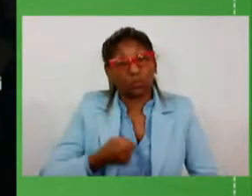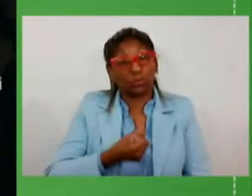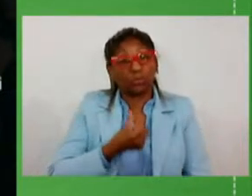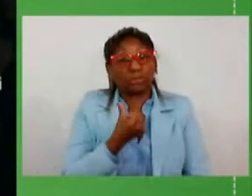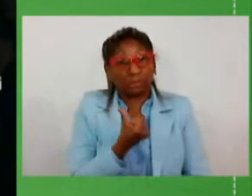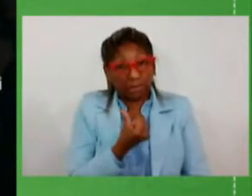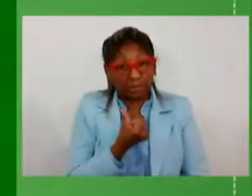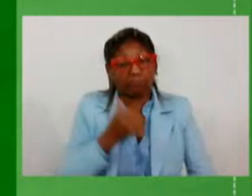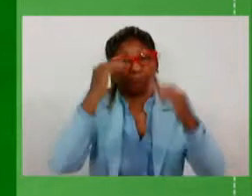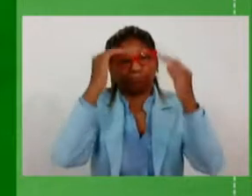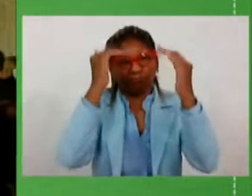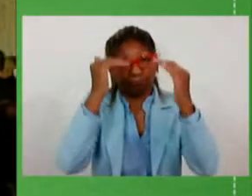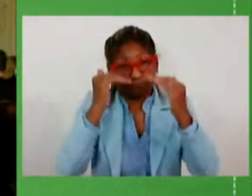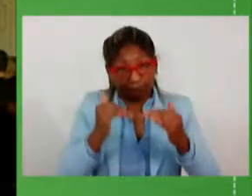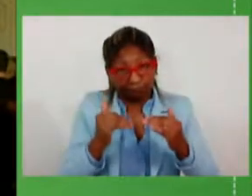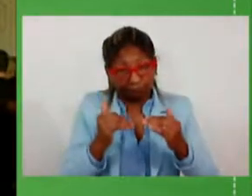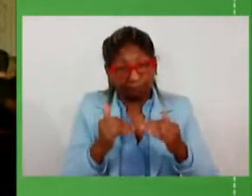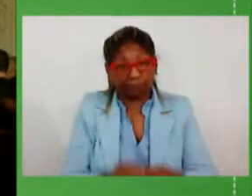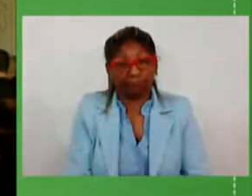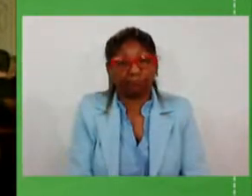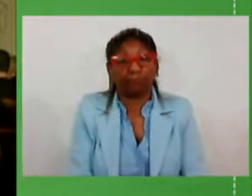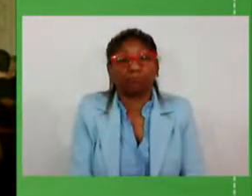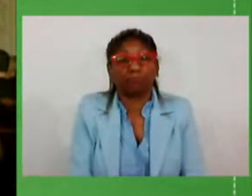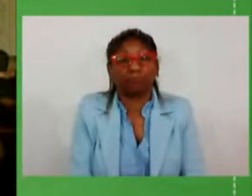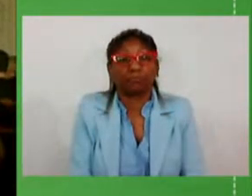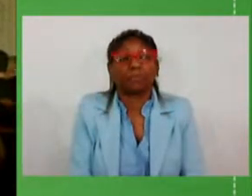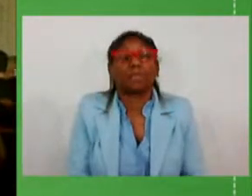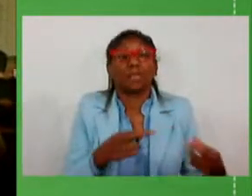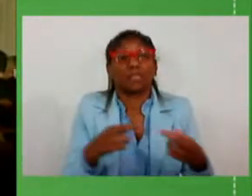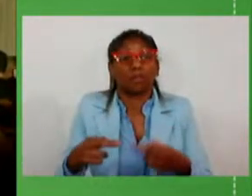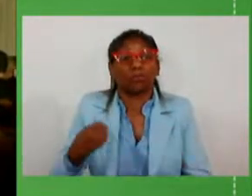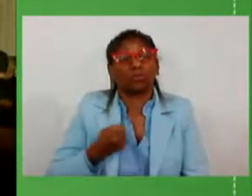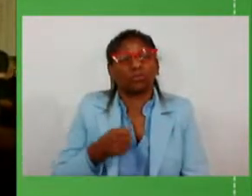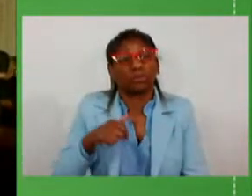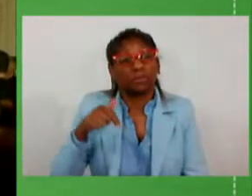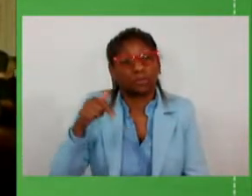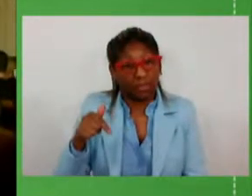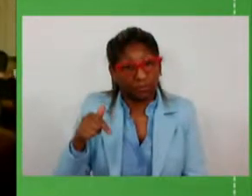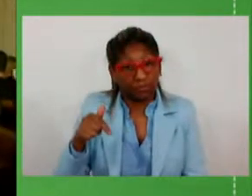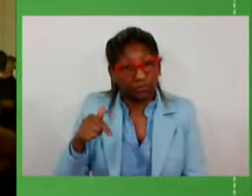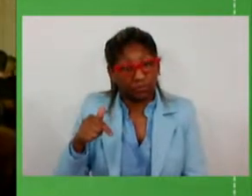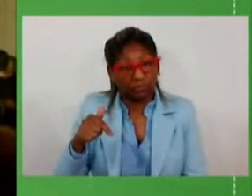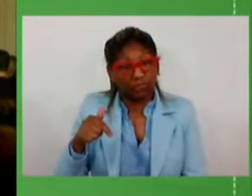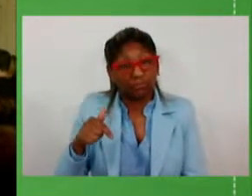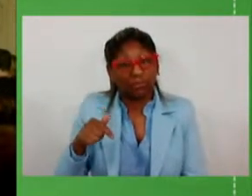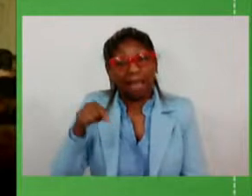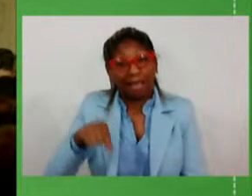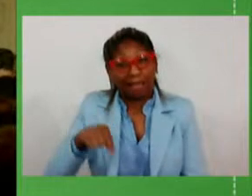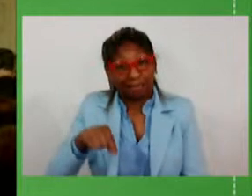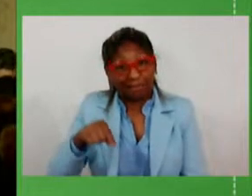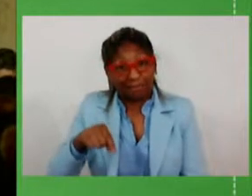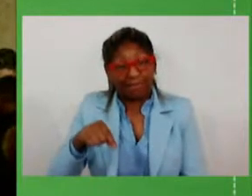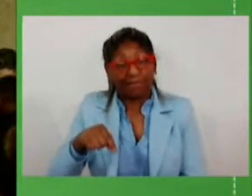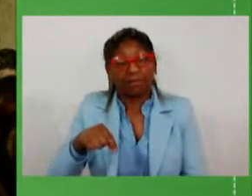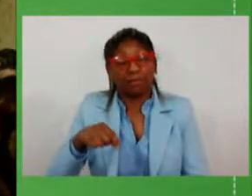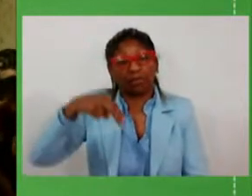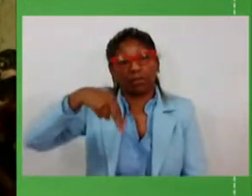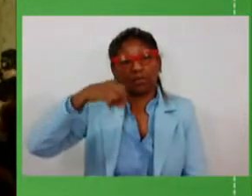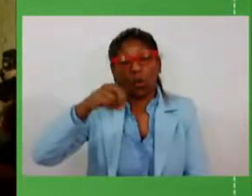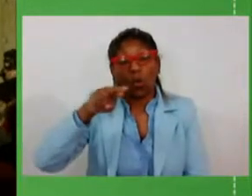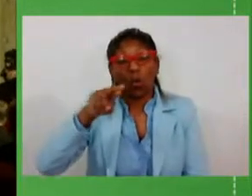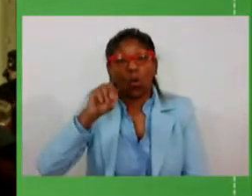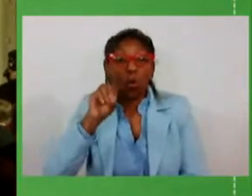rodovias que estão aqui elencadas na região funcional 7 que é aqui engloba parte da região noroeste do estado